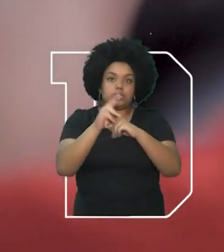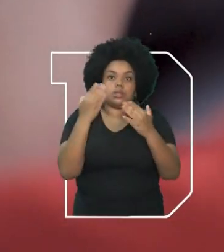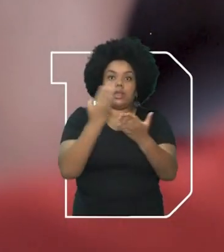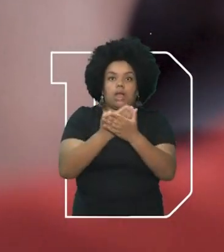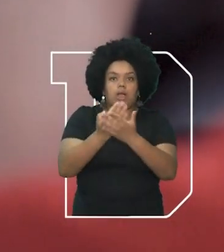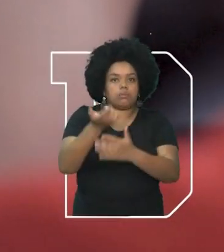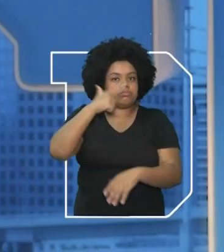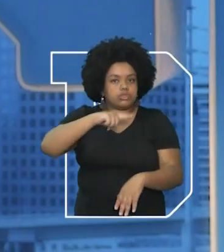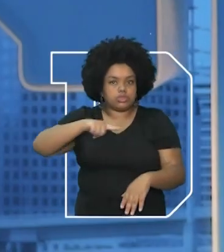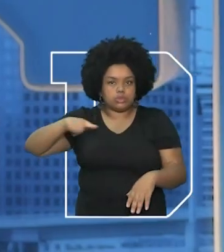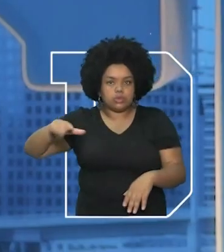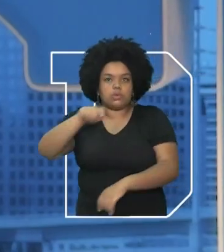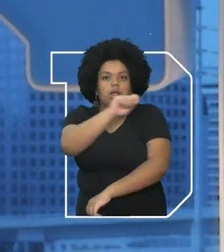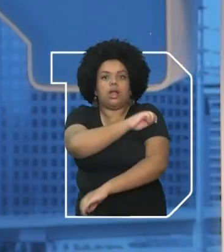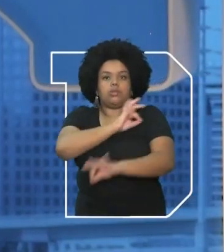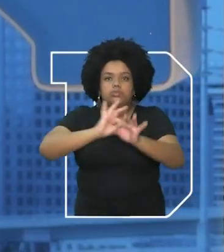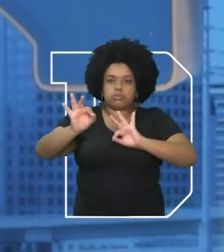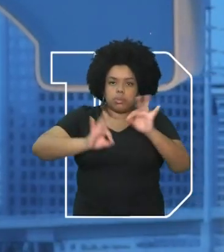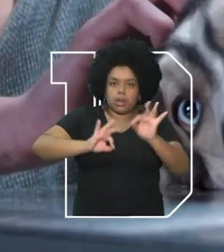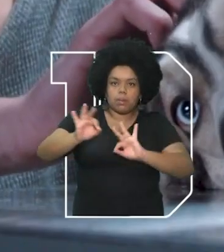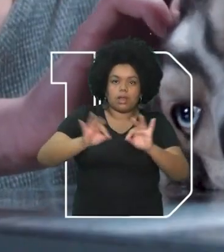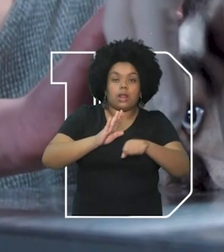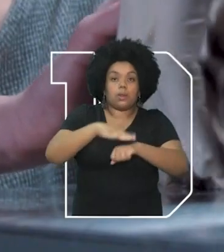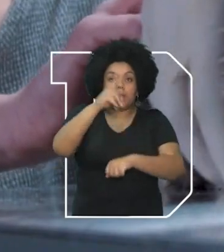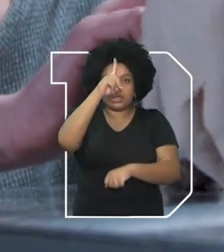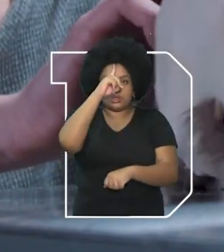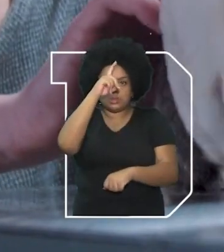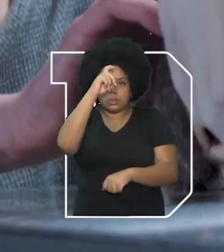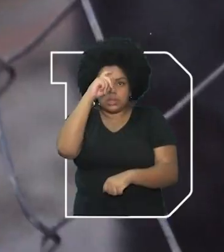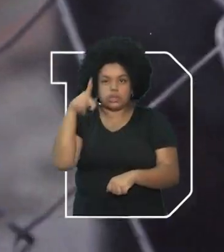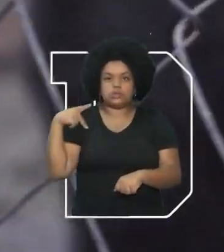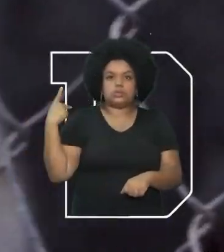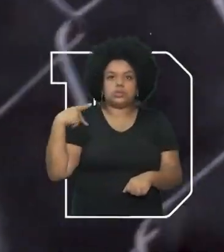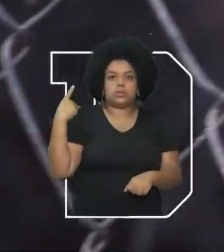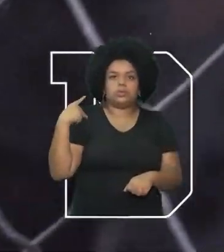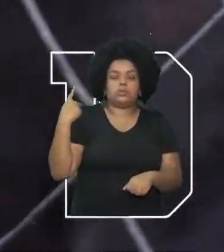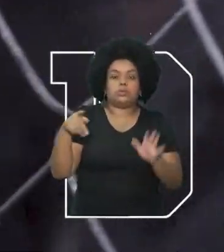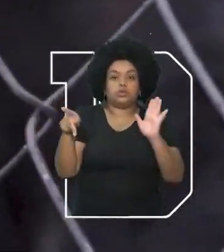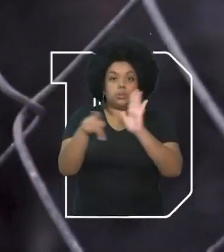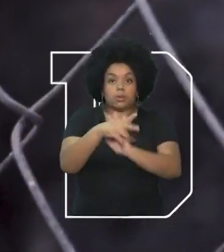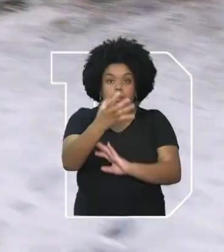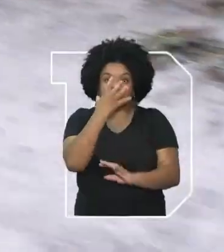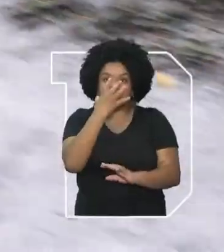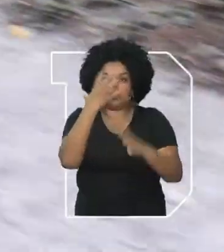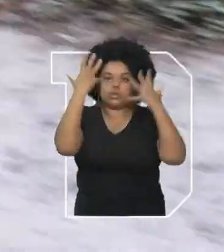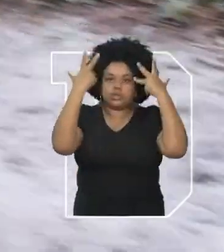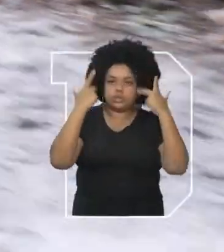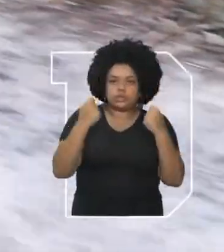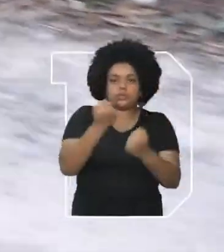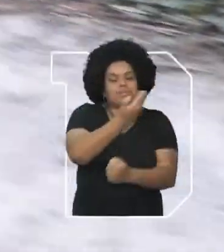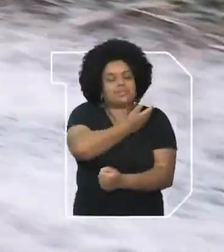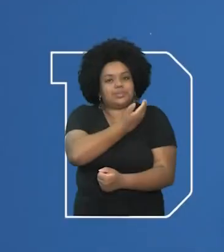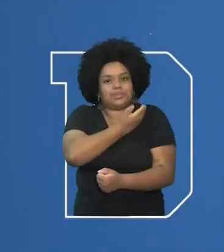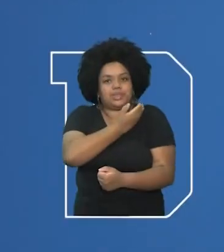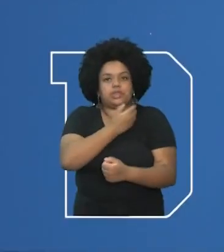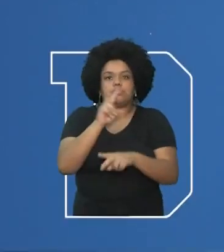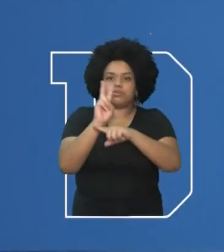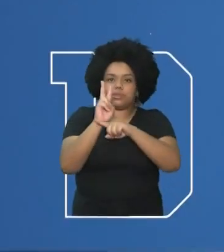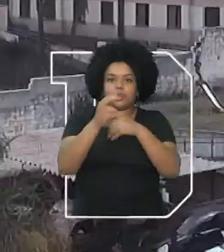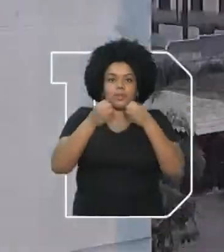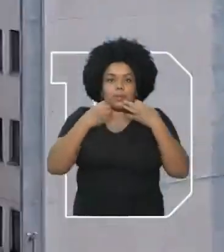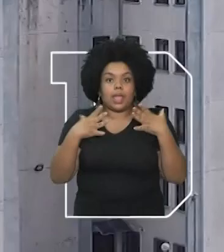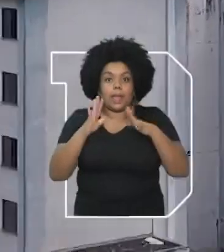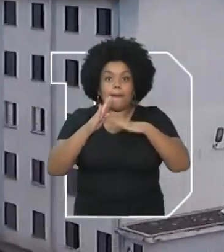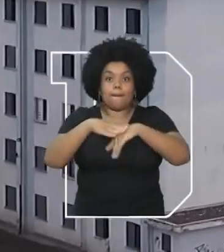Aulas de reposição, alunos bem preparados. Mais hospitais públicos para pets, amiguinhos de quatro patas, bem